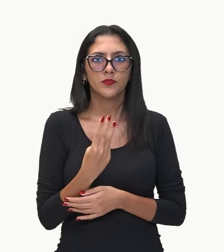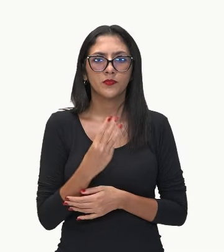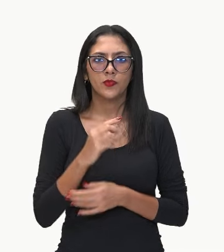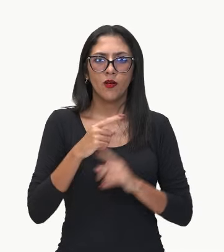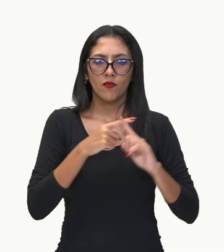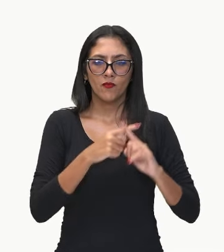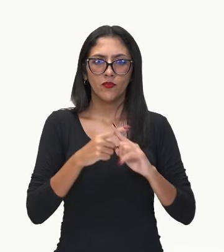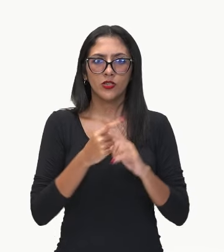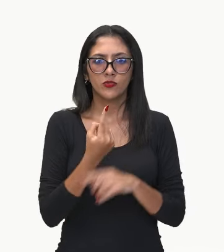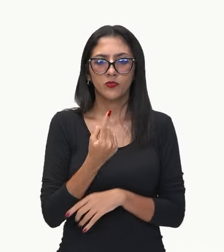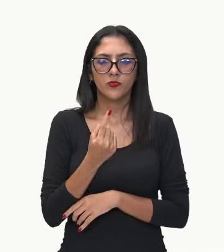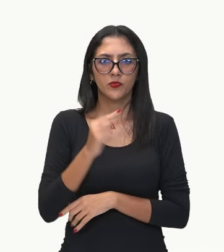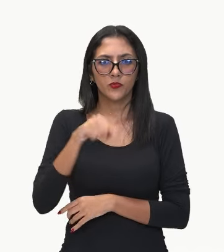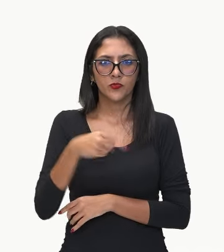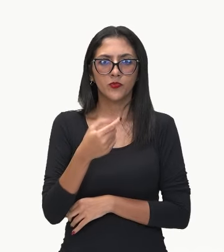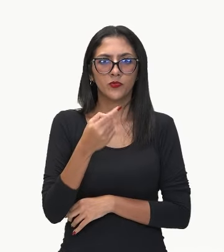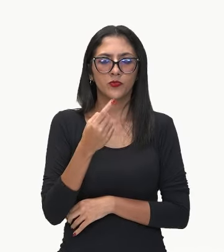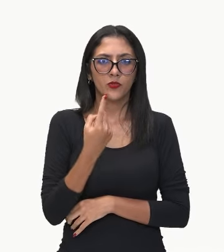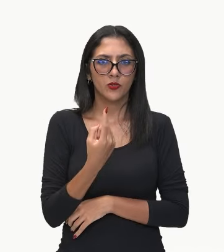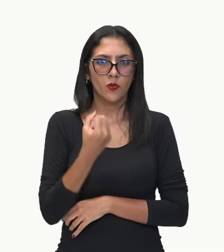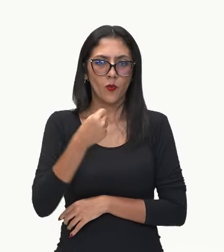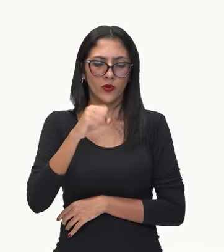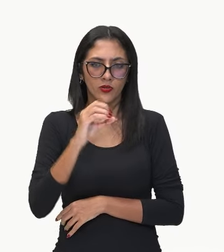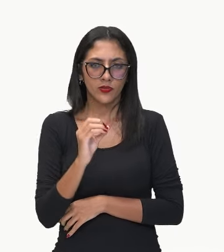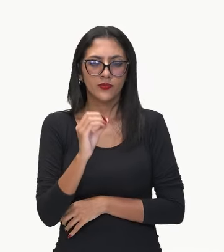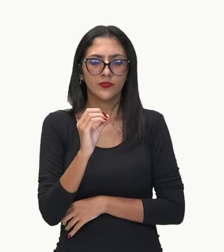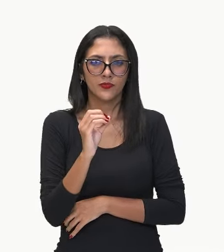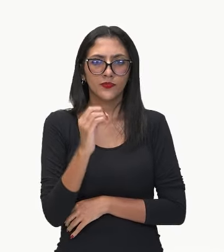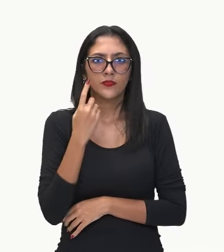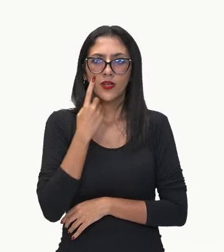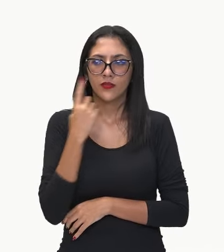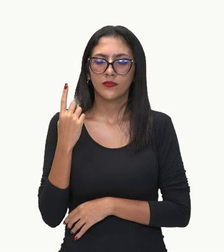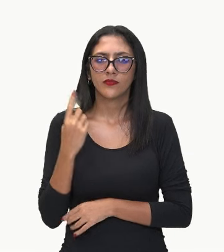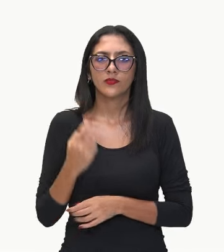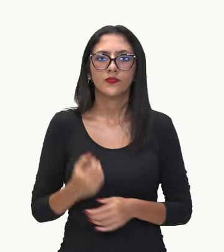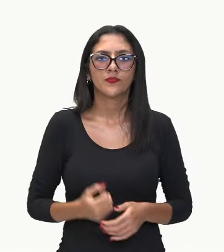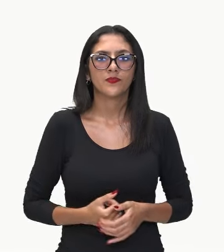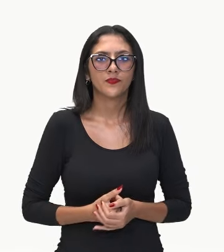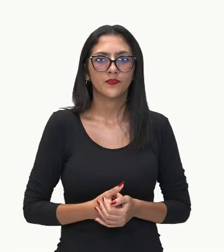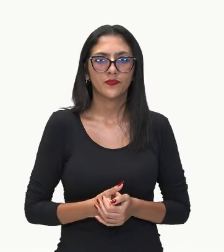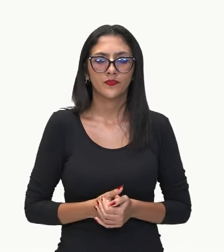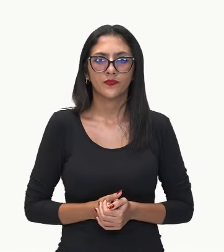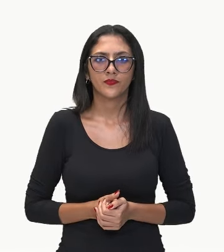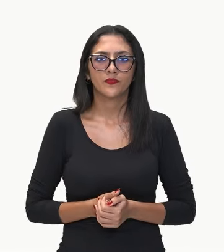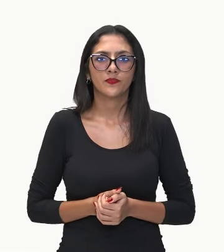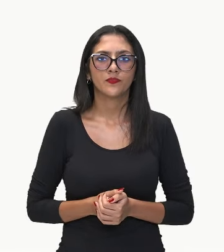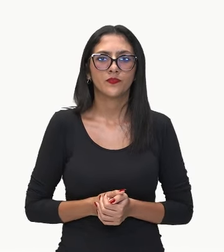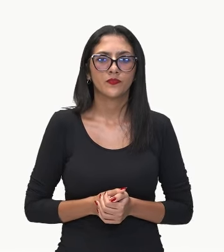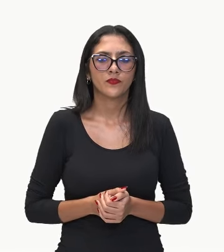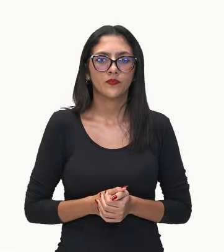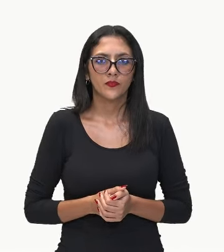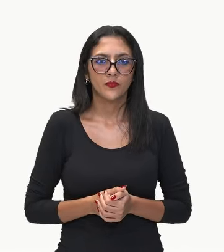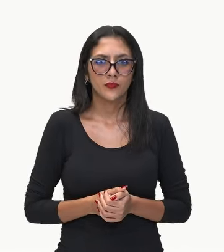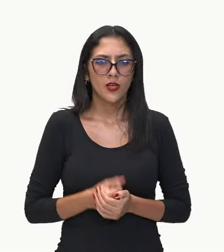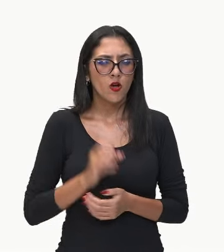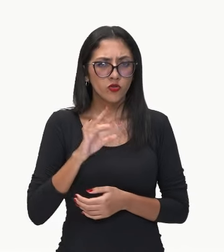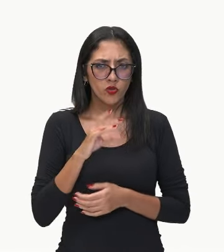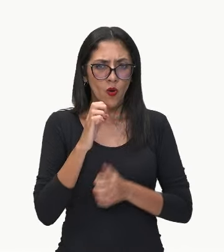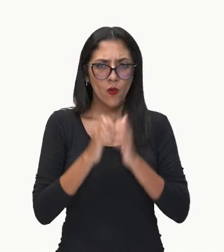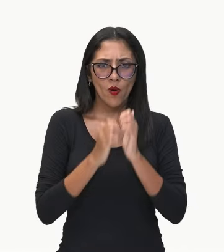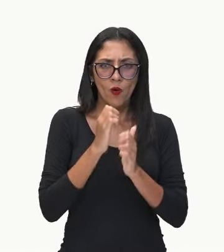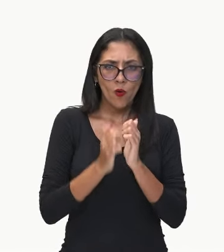pelo arroz esse valor. Só que ela comprou só o arroz?